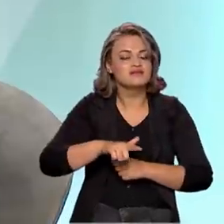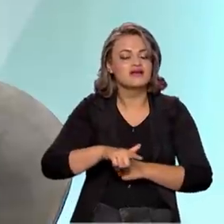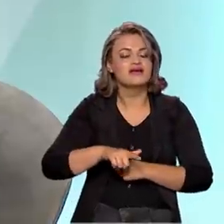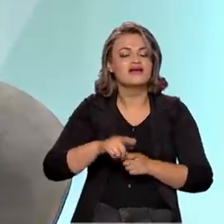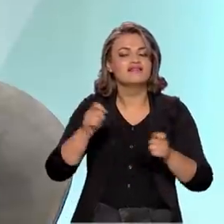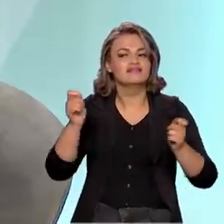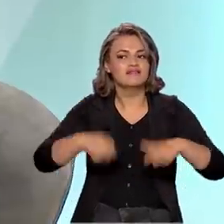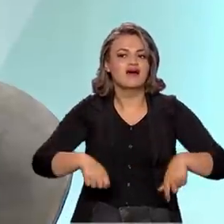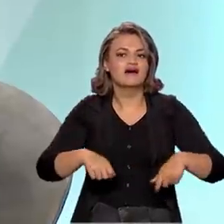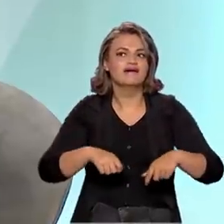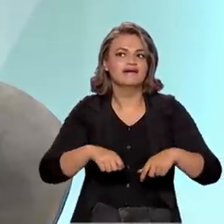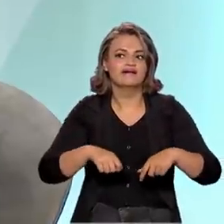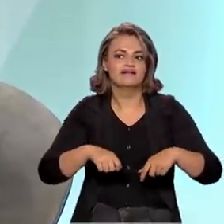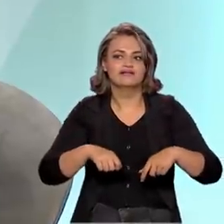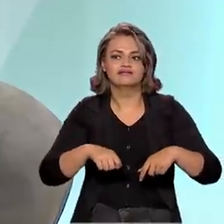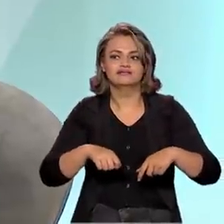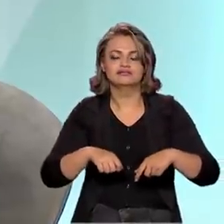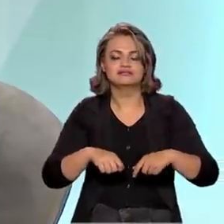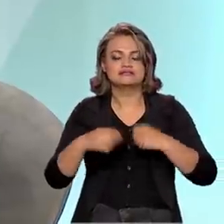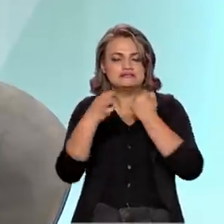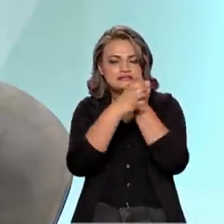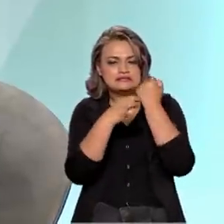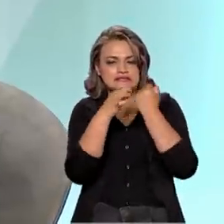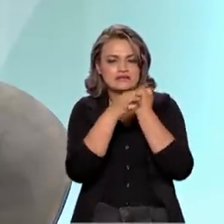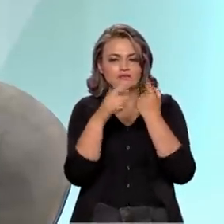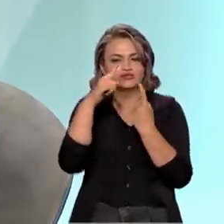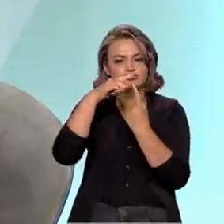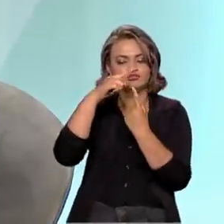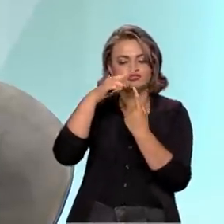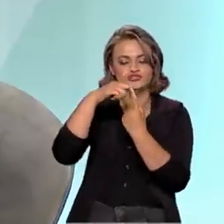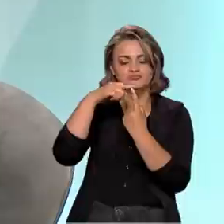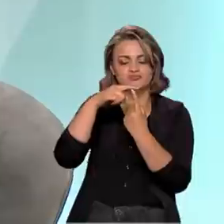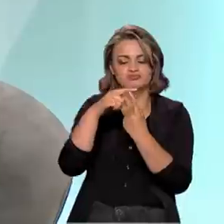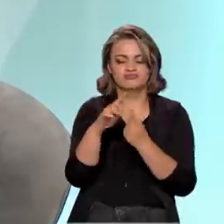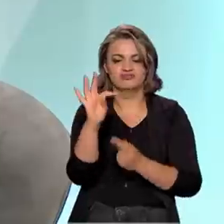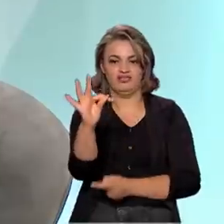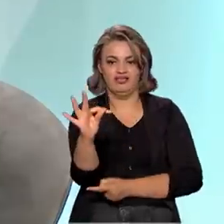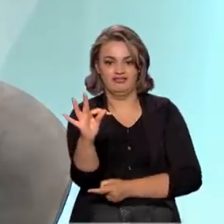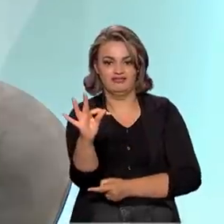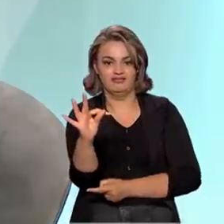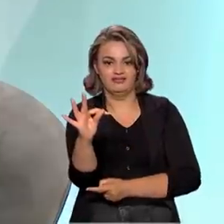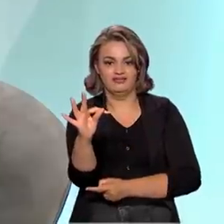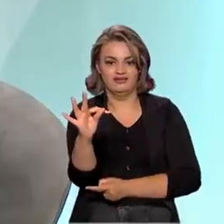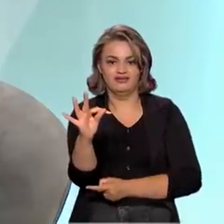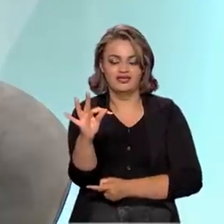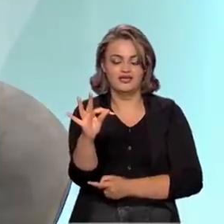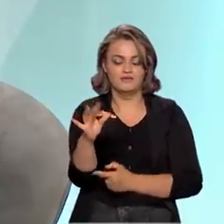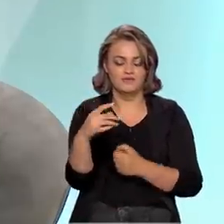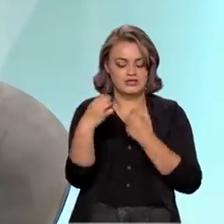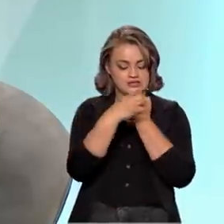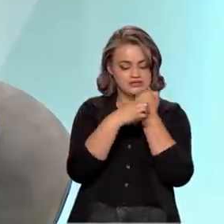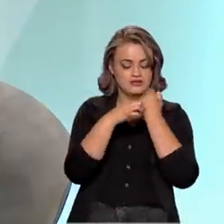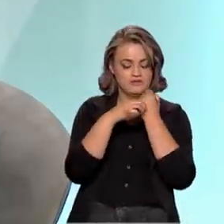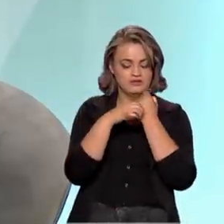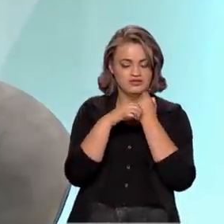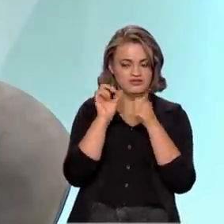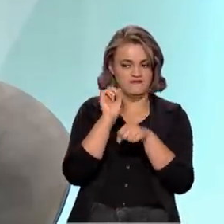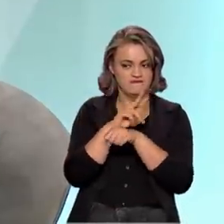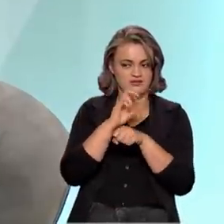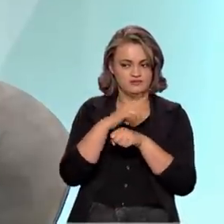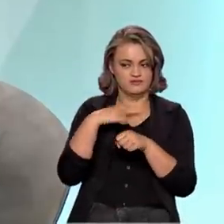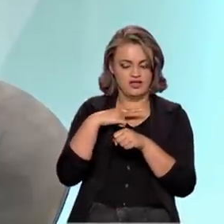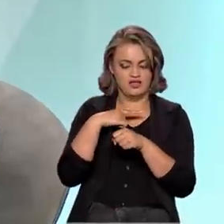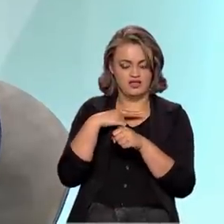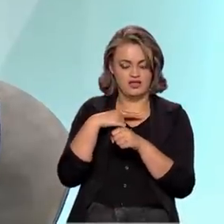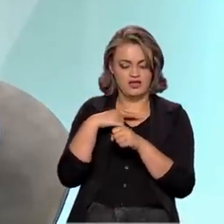ativa células tipo T, para combater, vamos dizer assim, as células já infectadas, e também